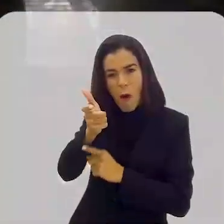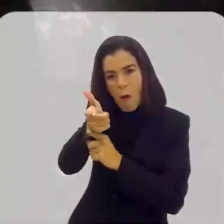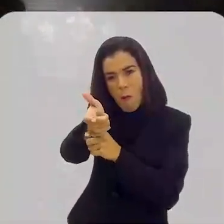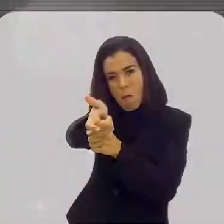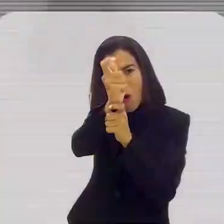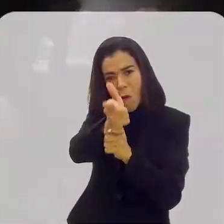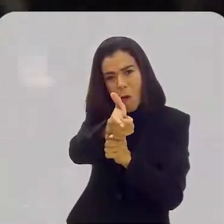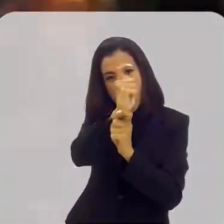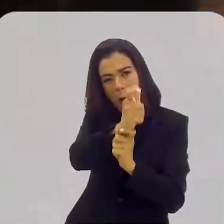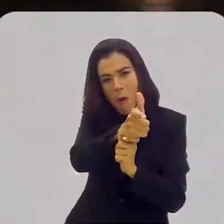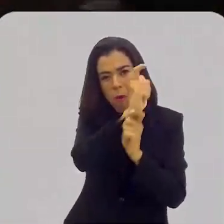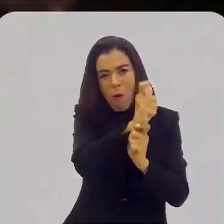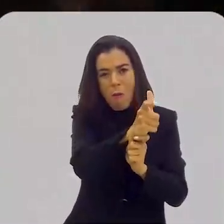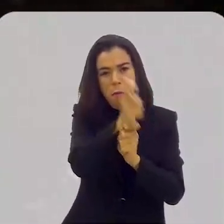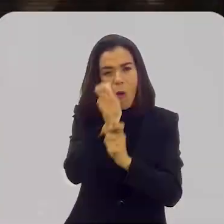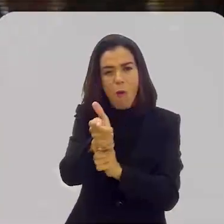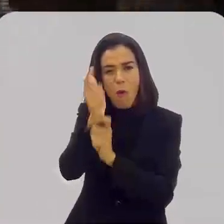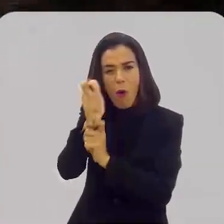Tiros